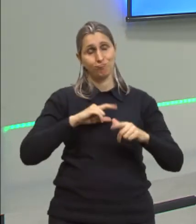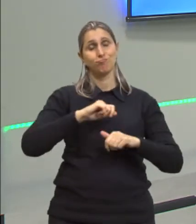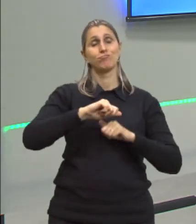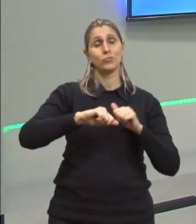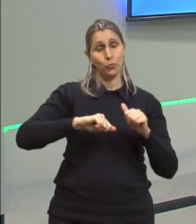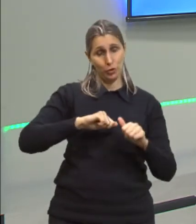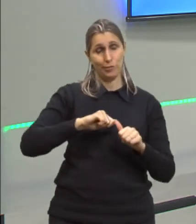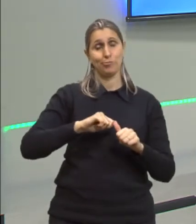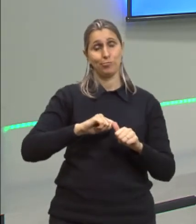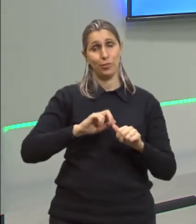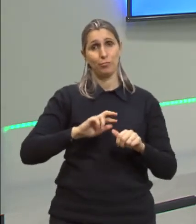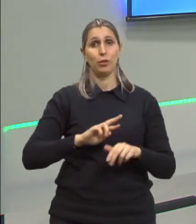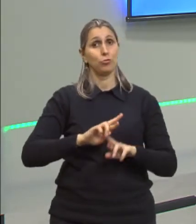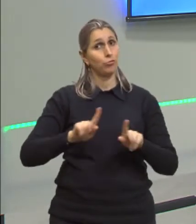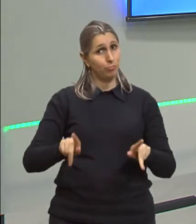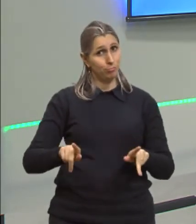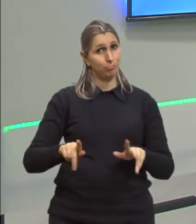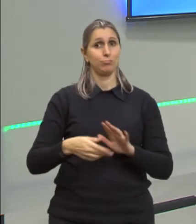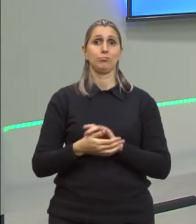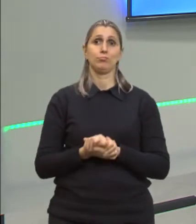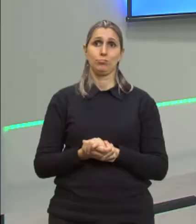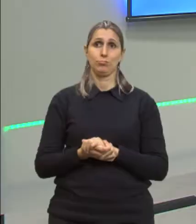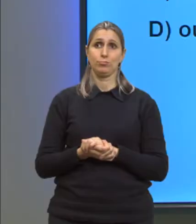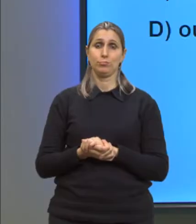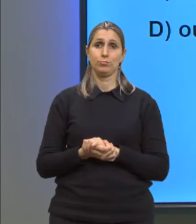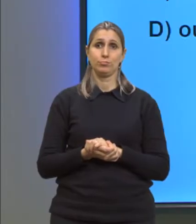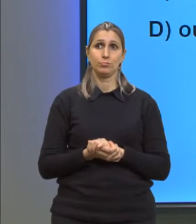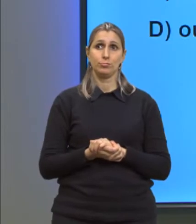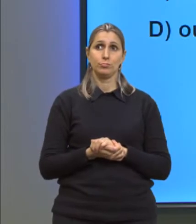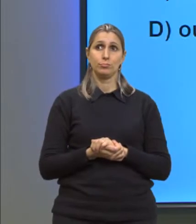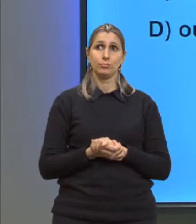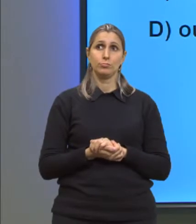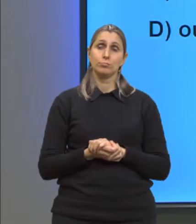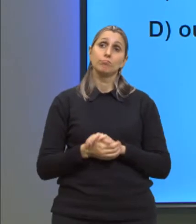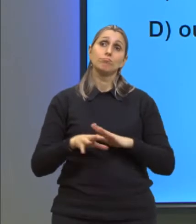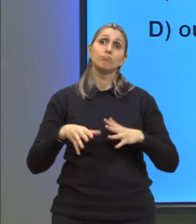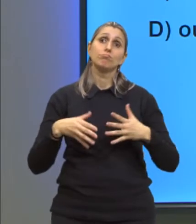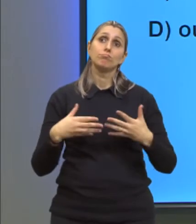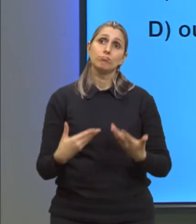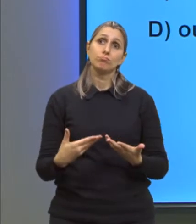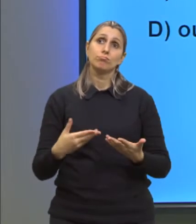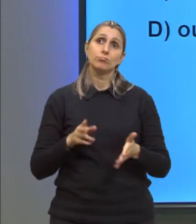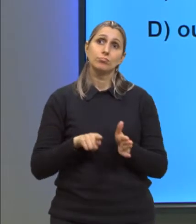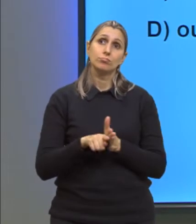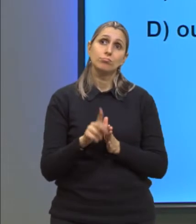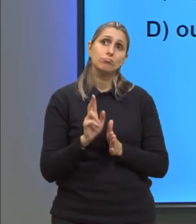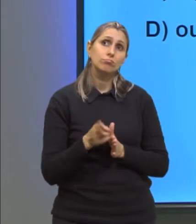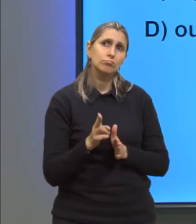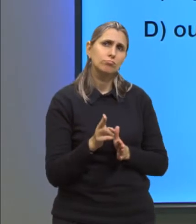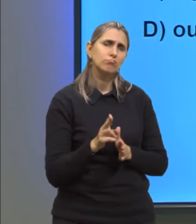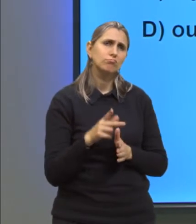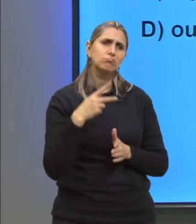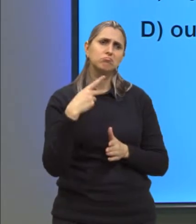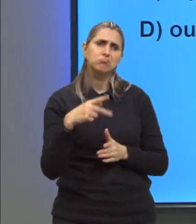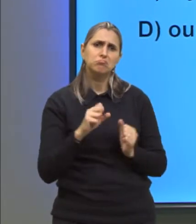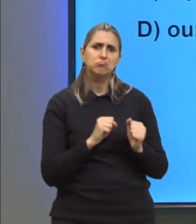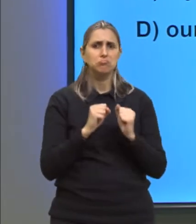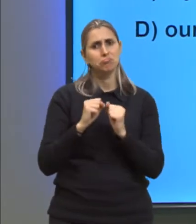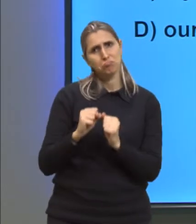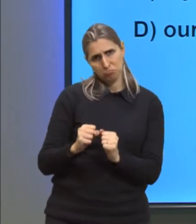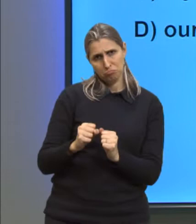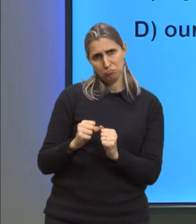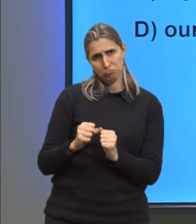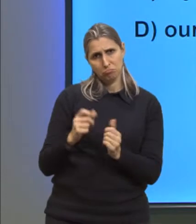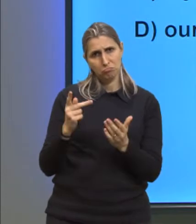existe essa mudança. pode passar, favor? Então, a questão continua. Para permitir a